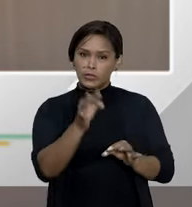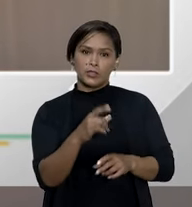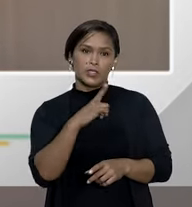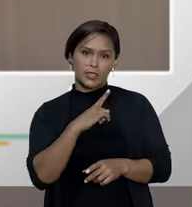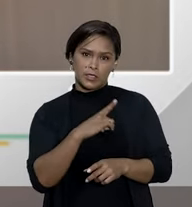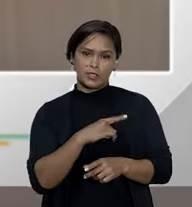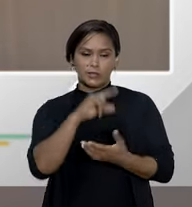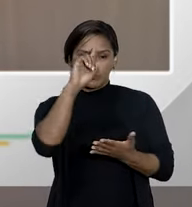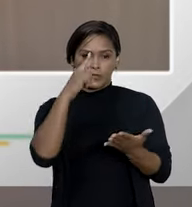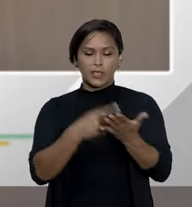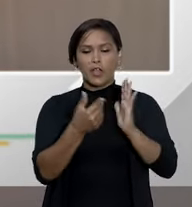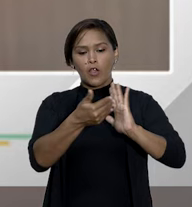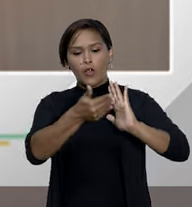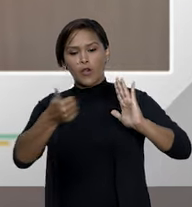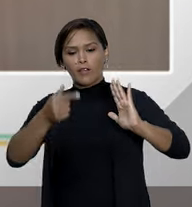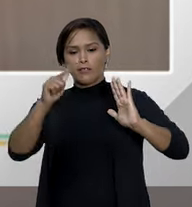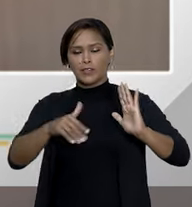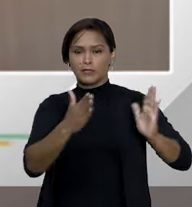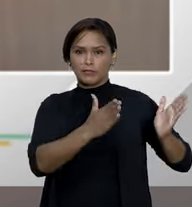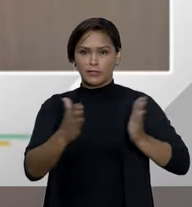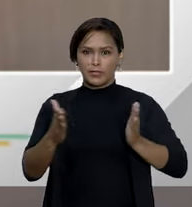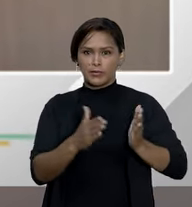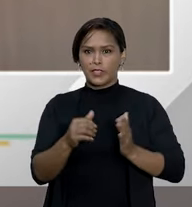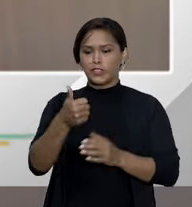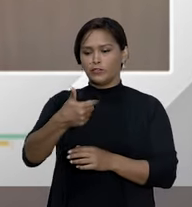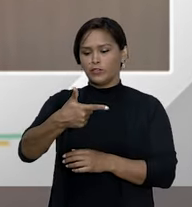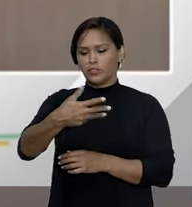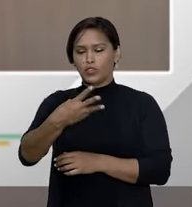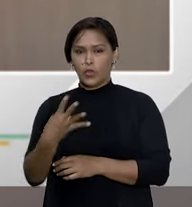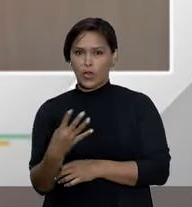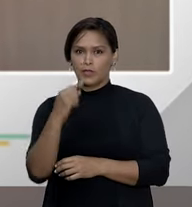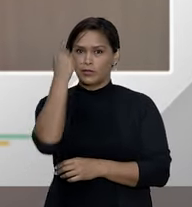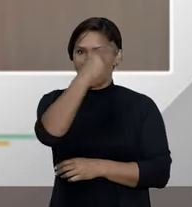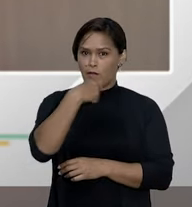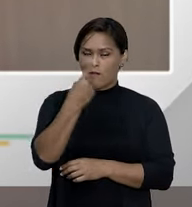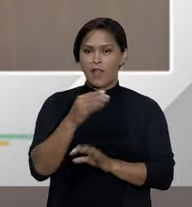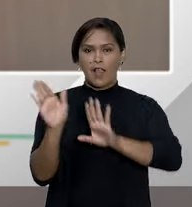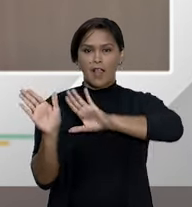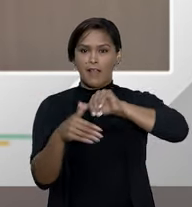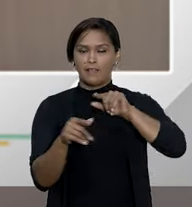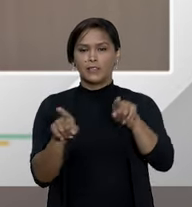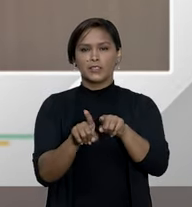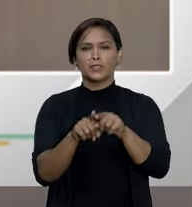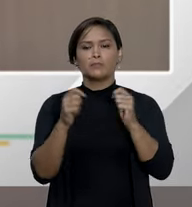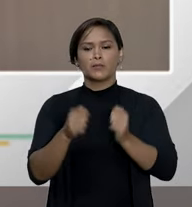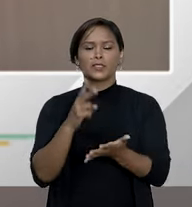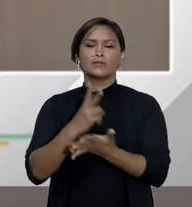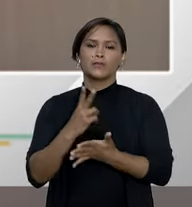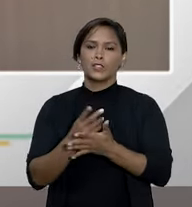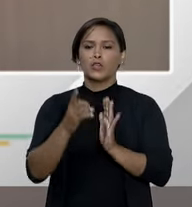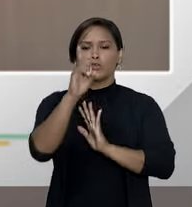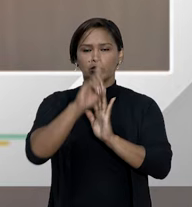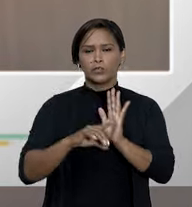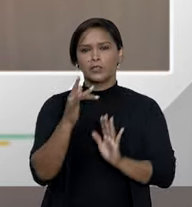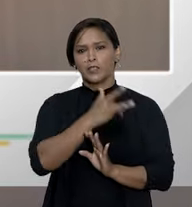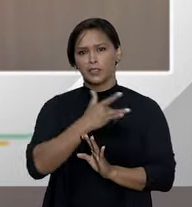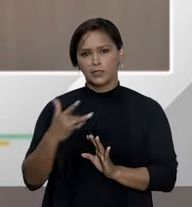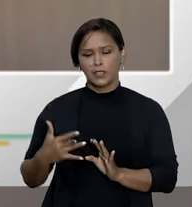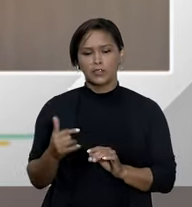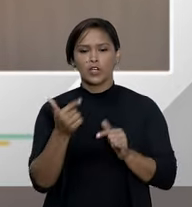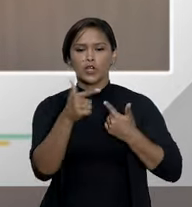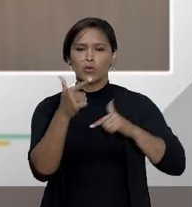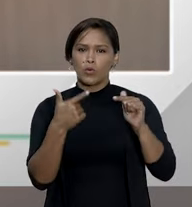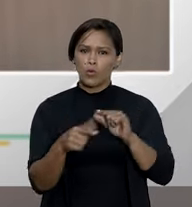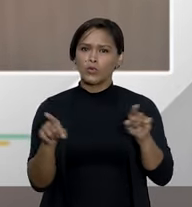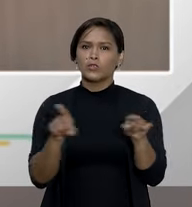determinado afastamento do prazo de carência em caso de urgência e emergência a prevalência do direito à saúde sobre os demais